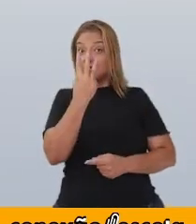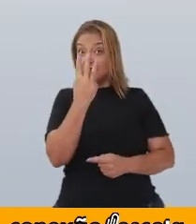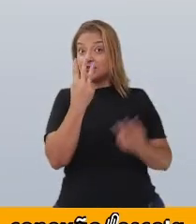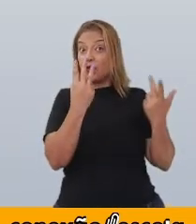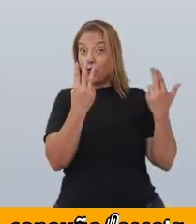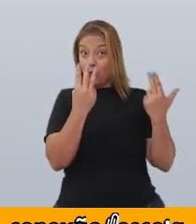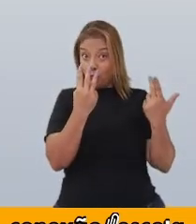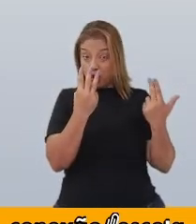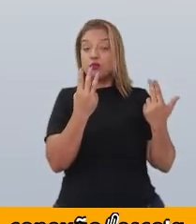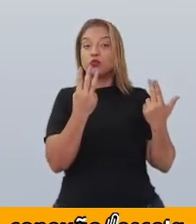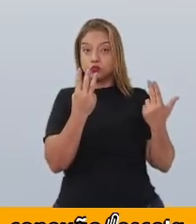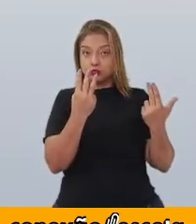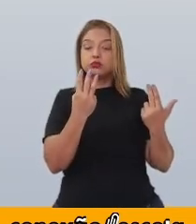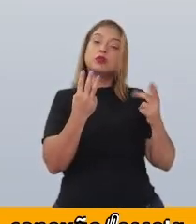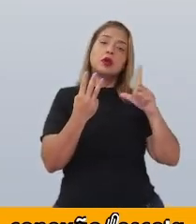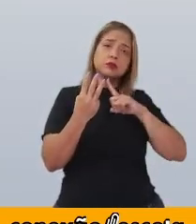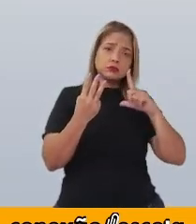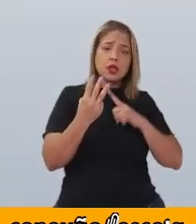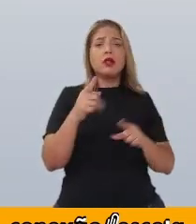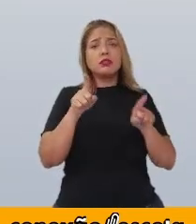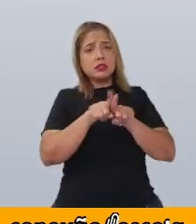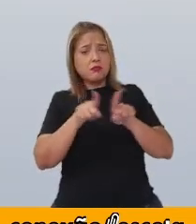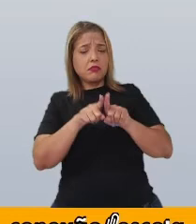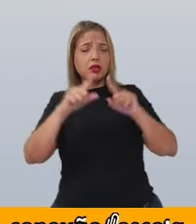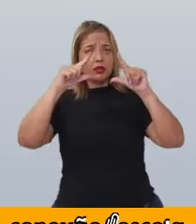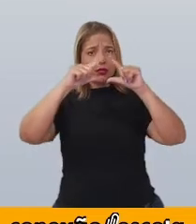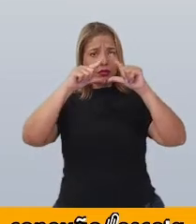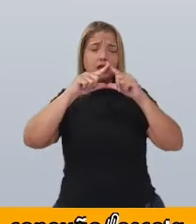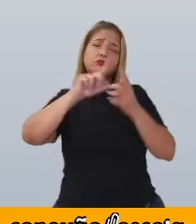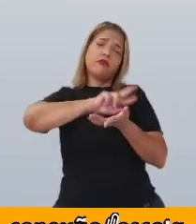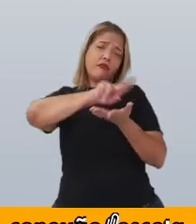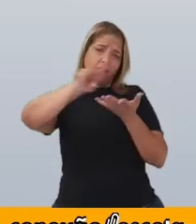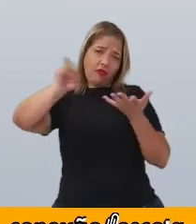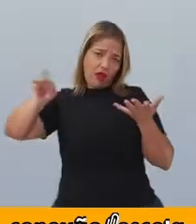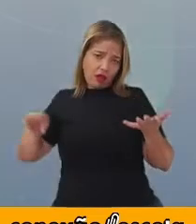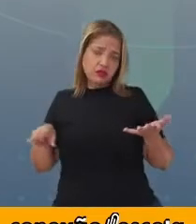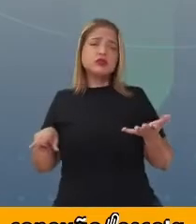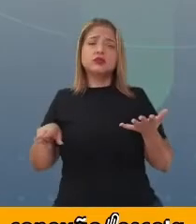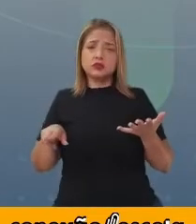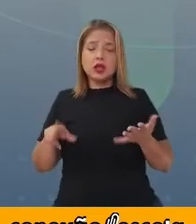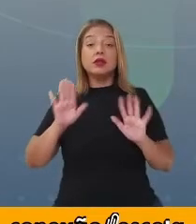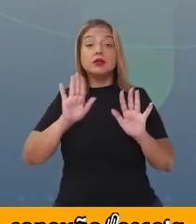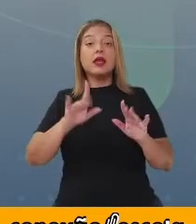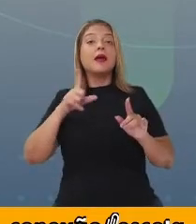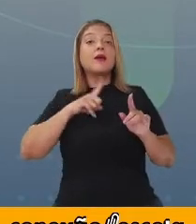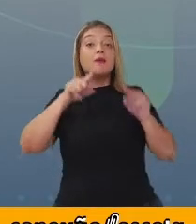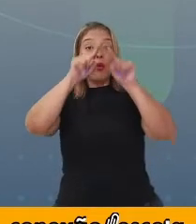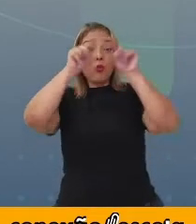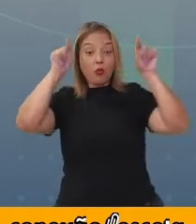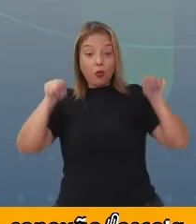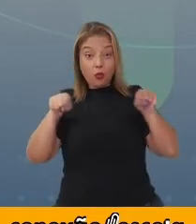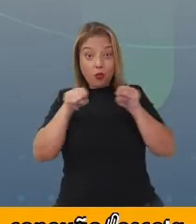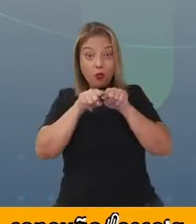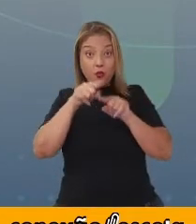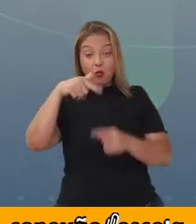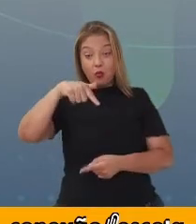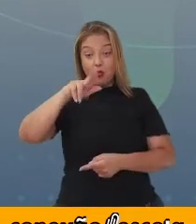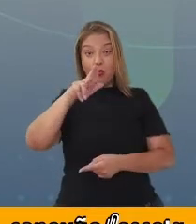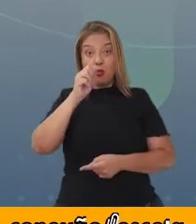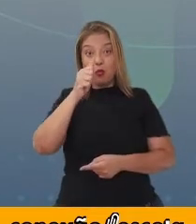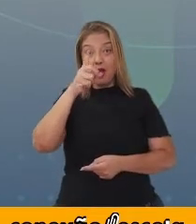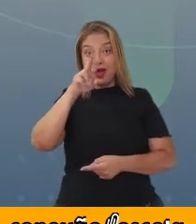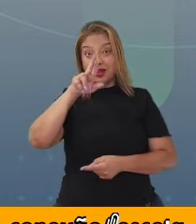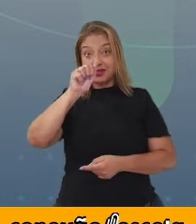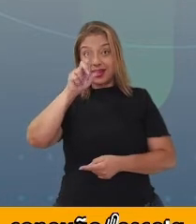encontrar triângulos com outros tamanhos também. O quadrado, o O quadrado são quatro lados